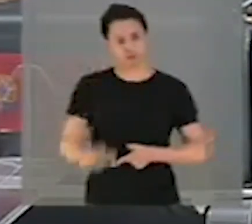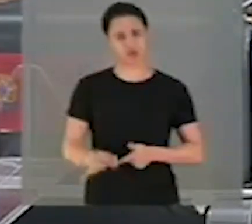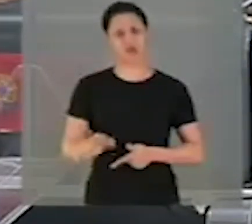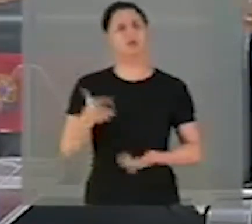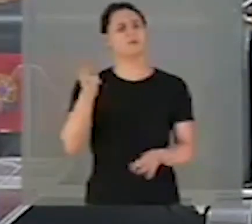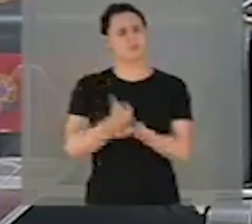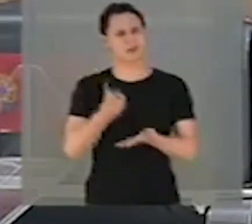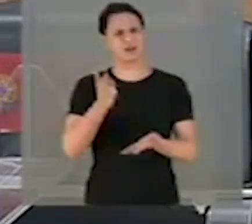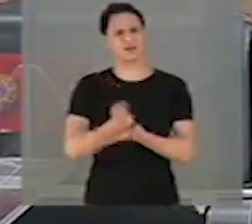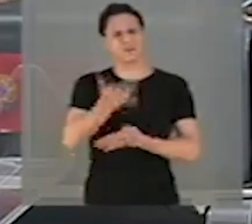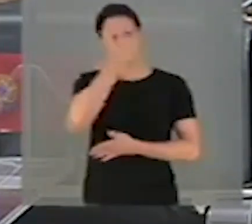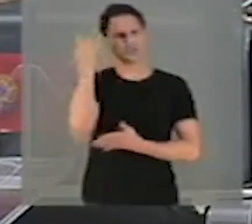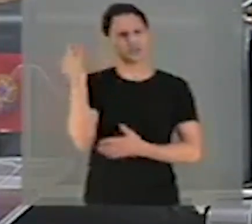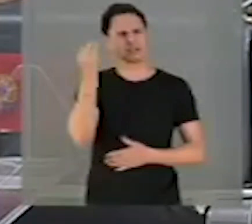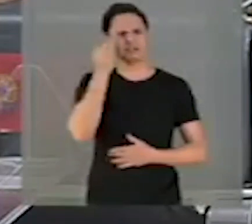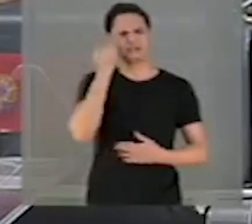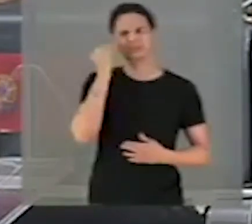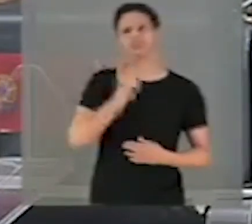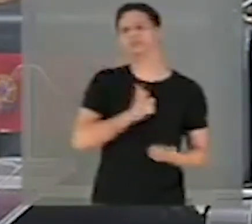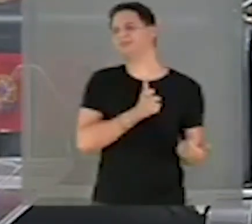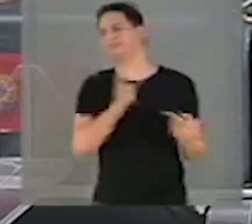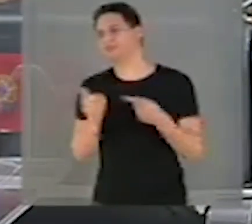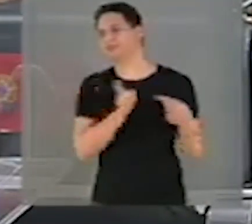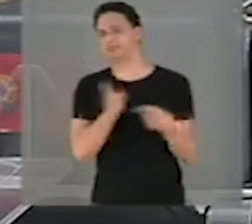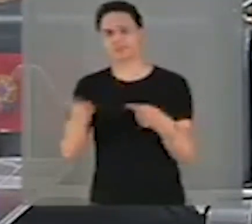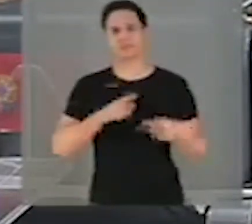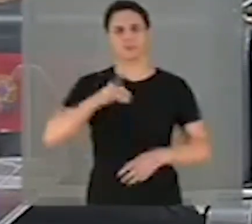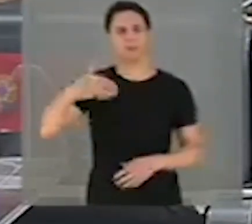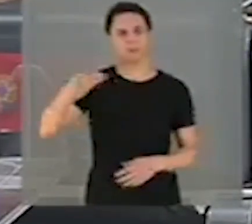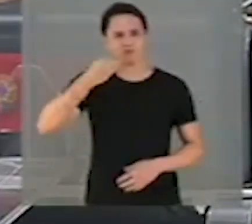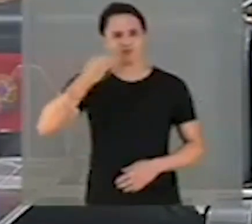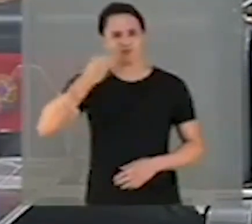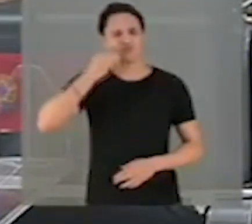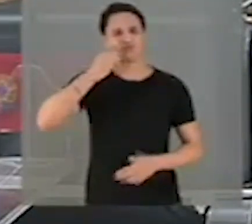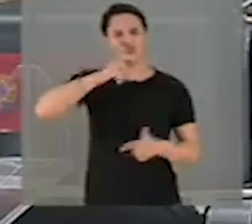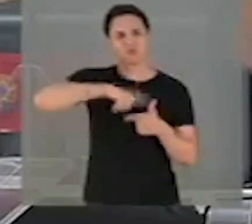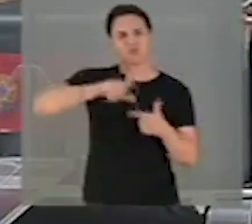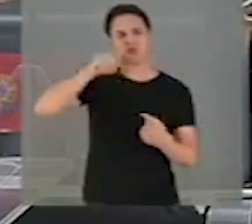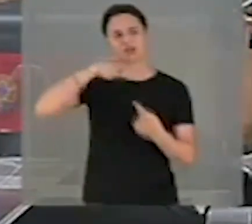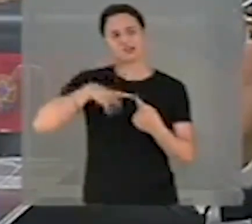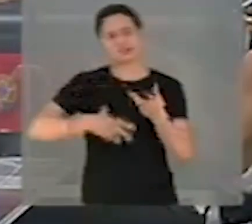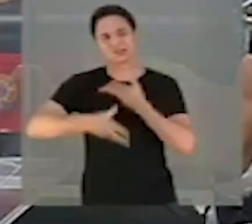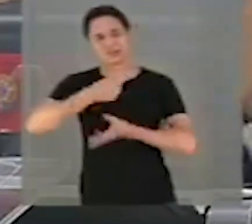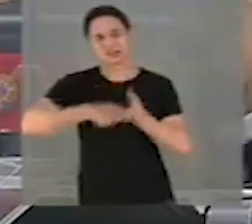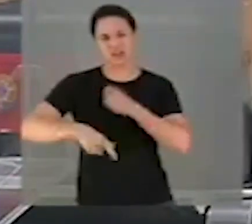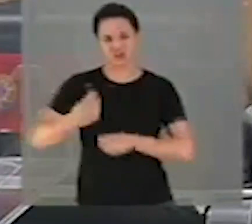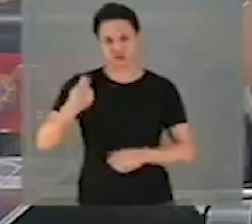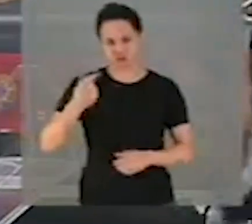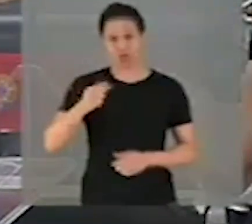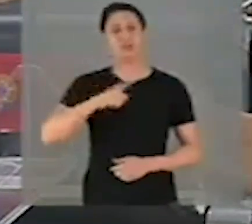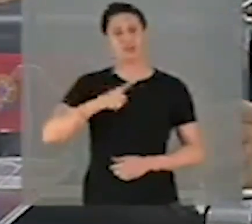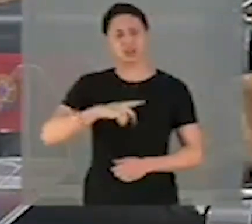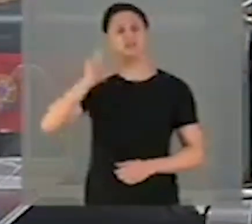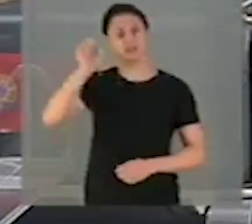tentativas externas de aproveitamento da crise para ganhar dinheiro. E houve, sim, tentativas